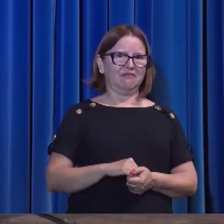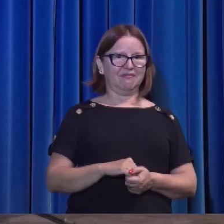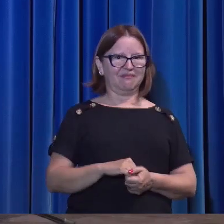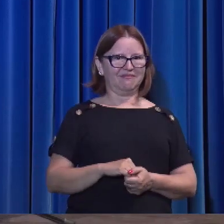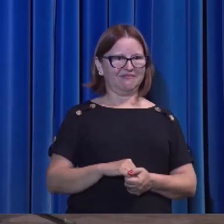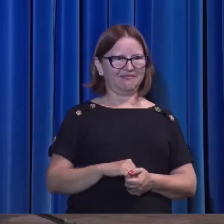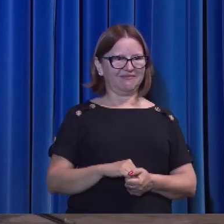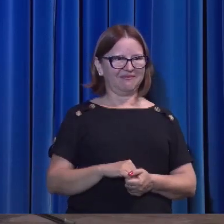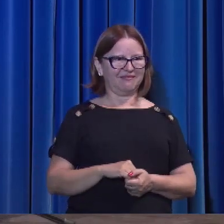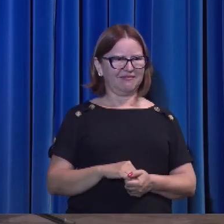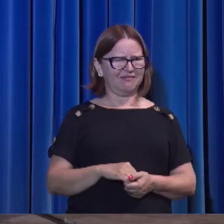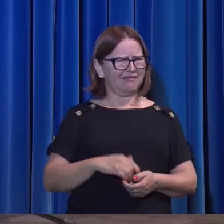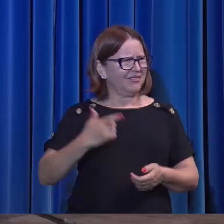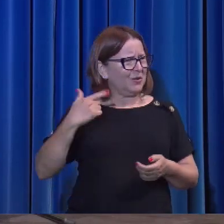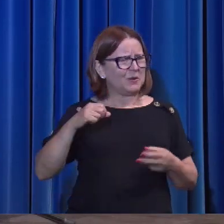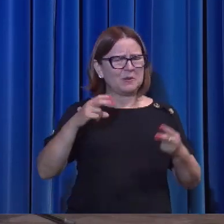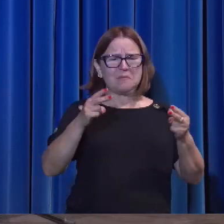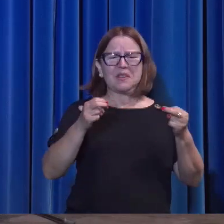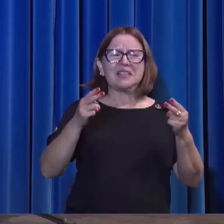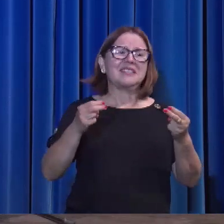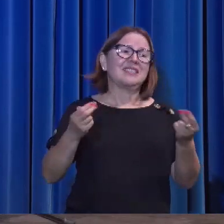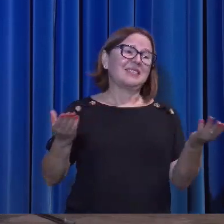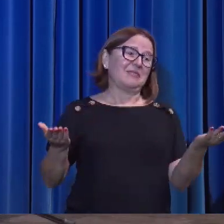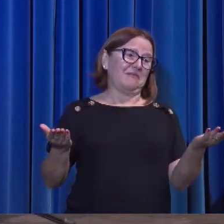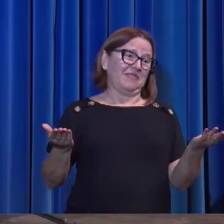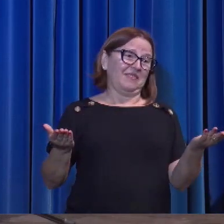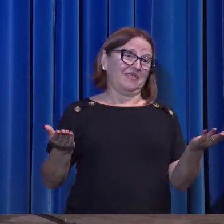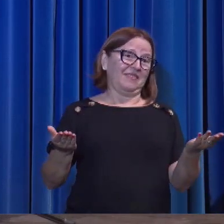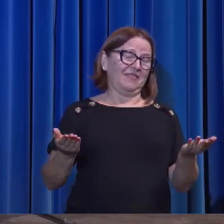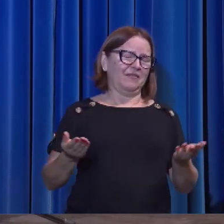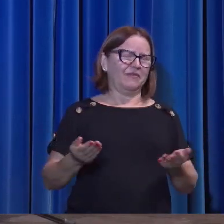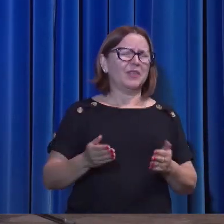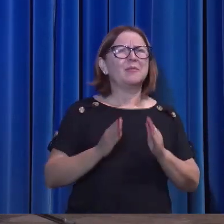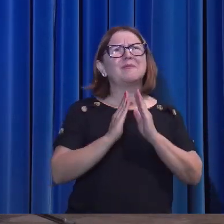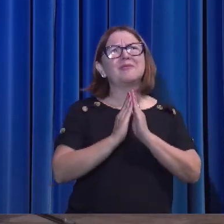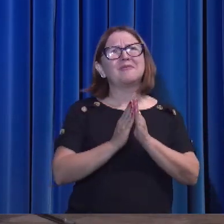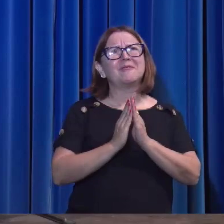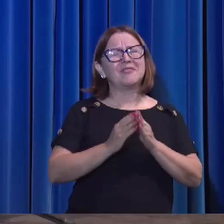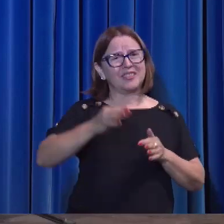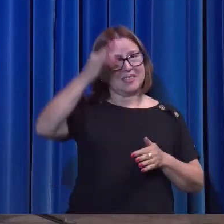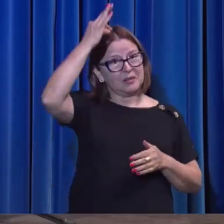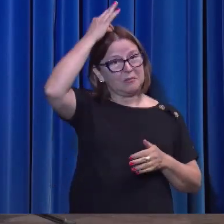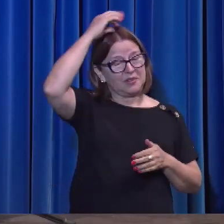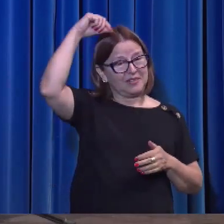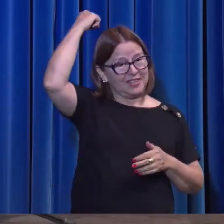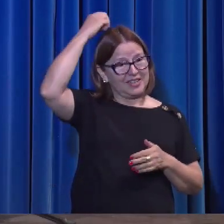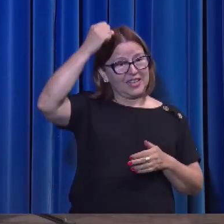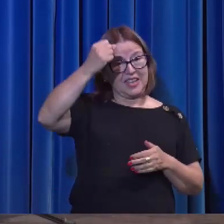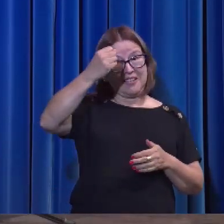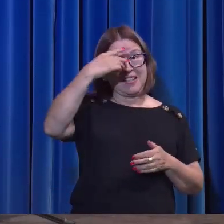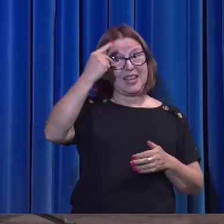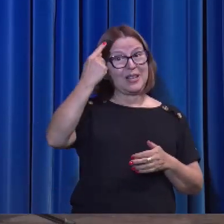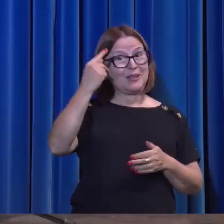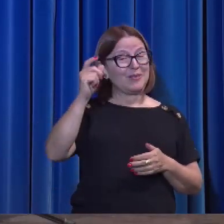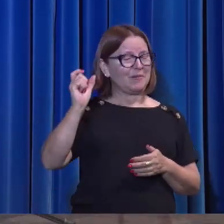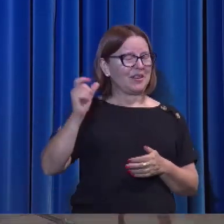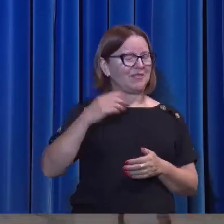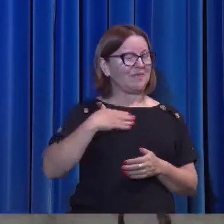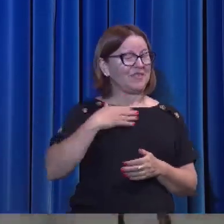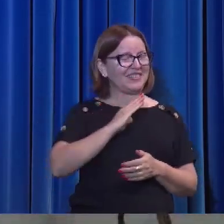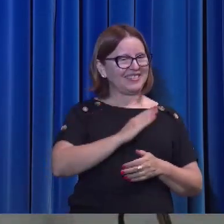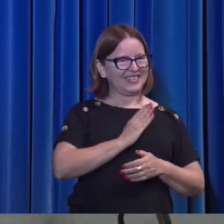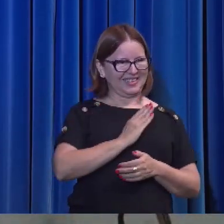Eu não consigo perceber. Espírito Santo, vem revelar aqui, a tua palavra ao meu coração.